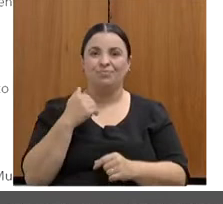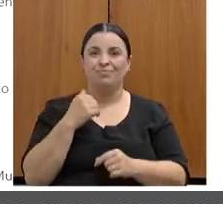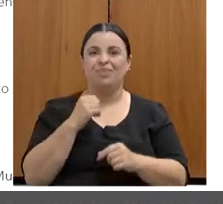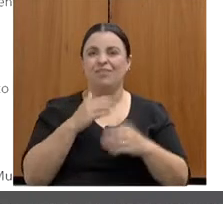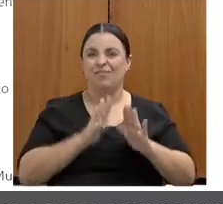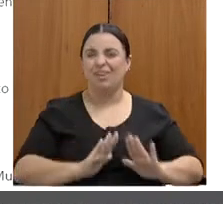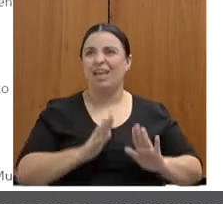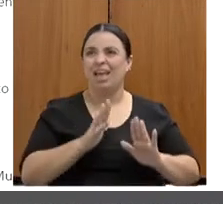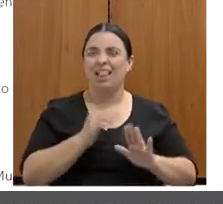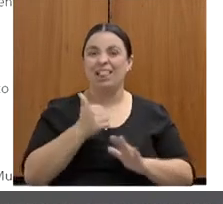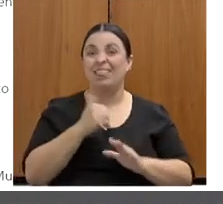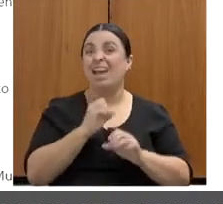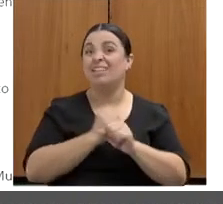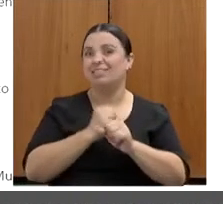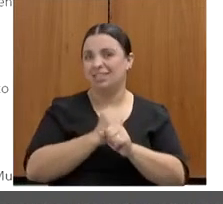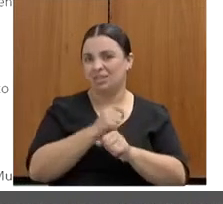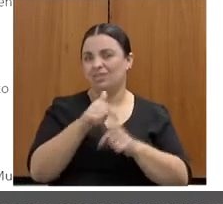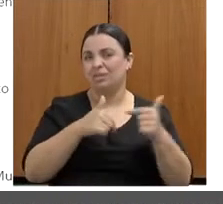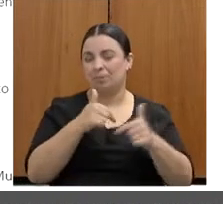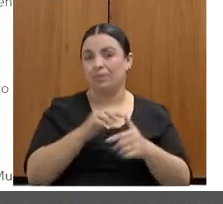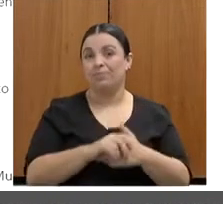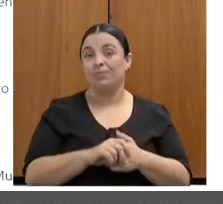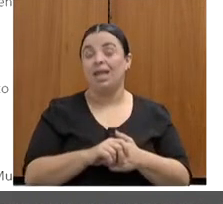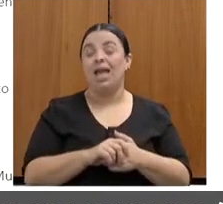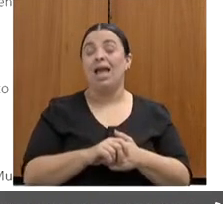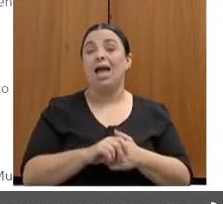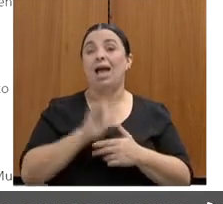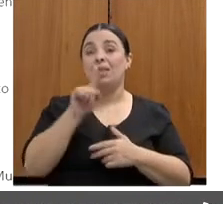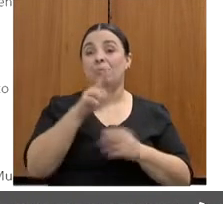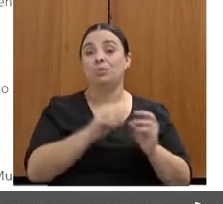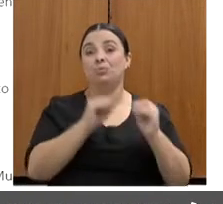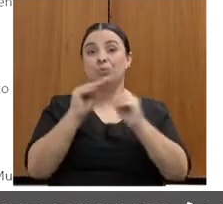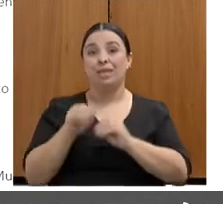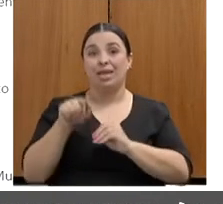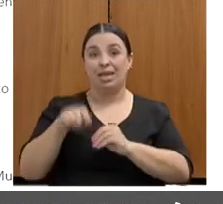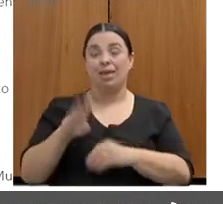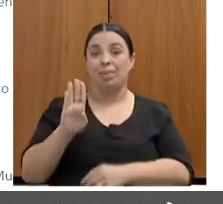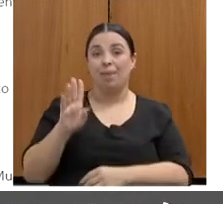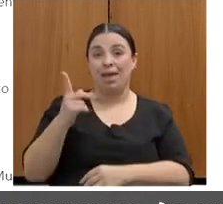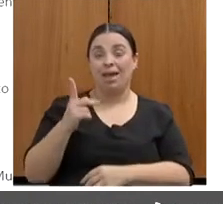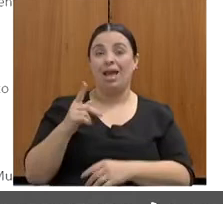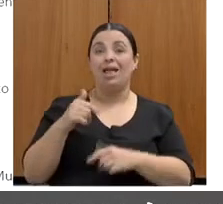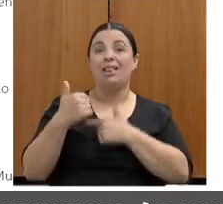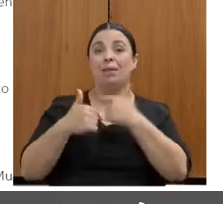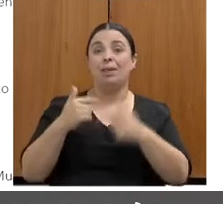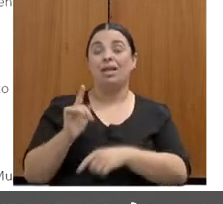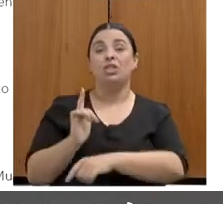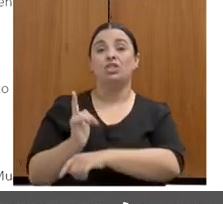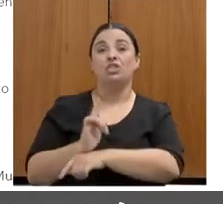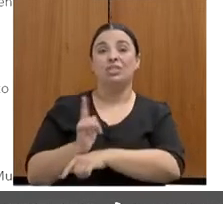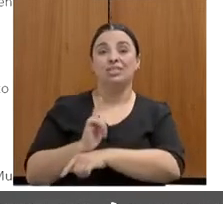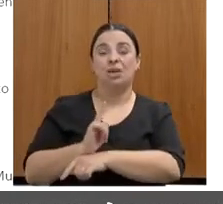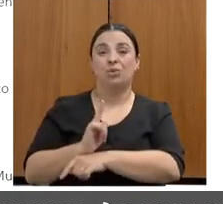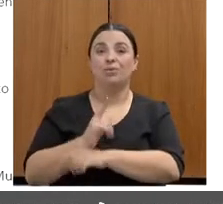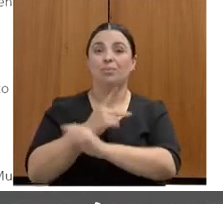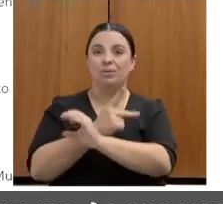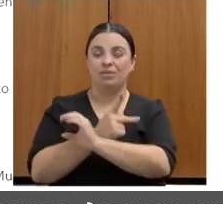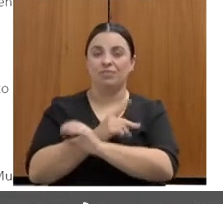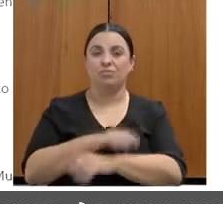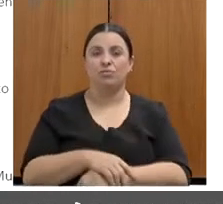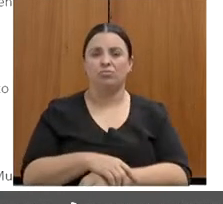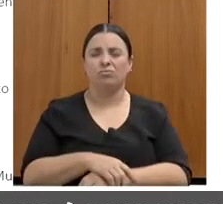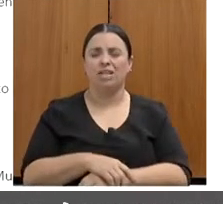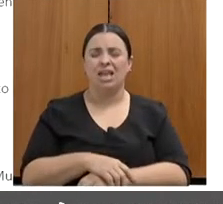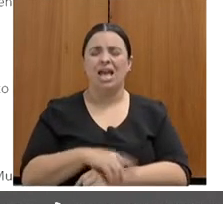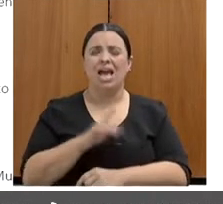Horizonte trabalhar na gestão da Polícia Civil, às vezes a gente tinha dificuldade de saber quantas delegacias de mulheres a